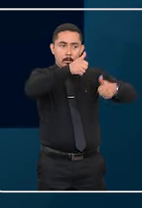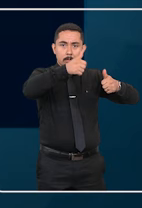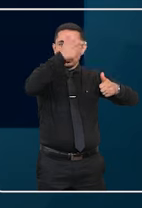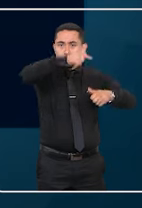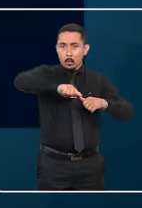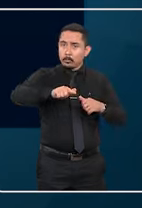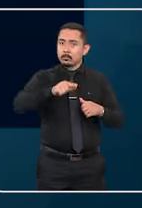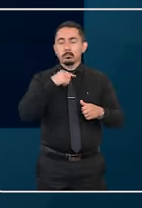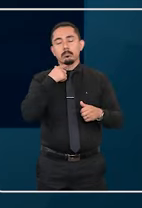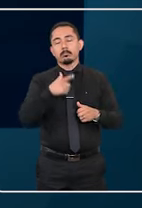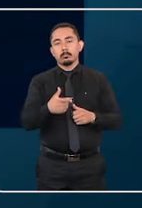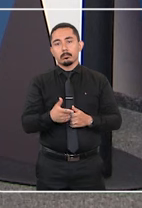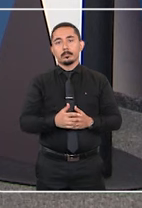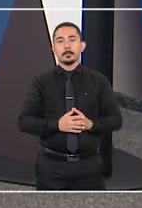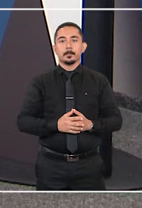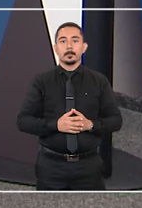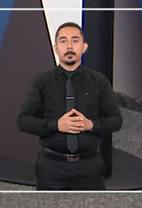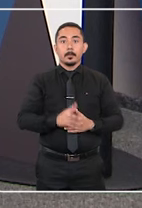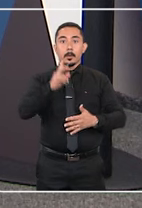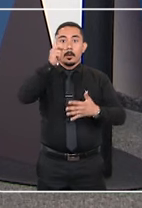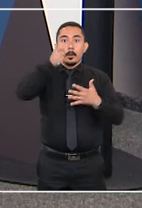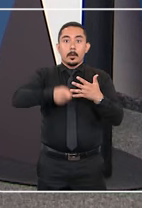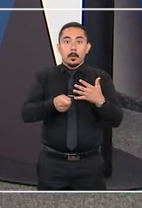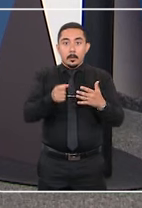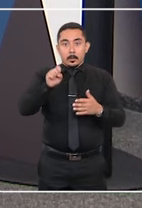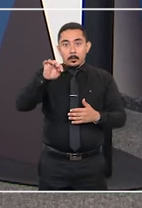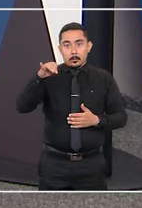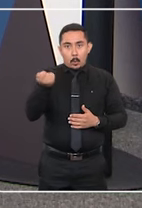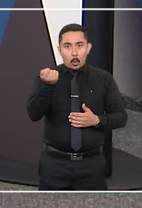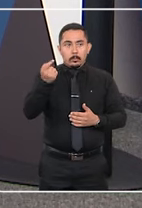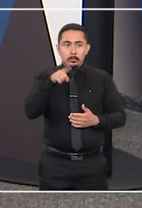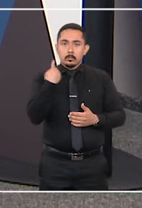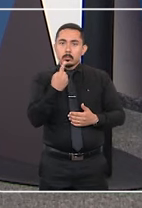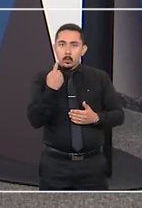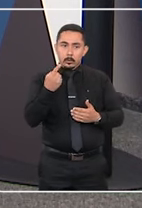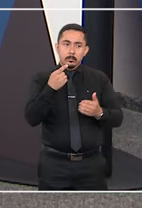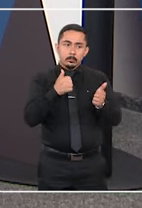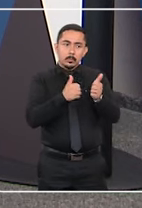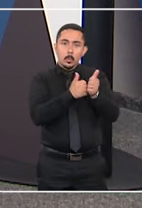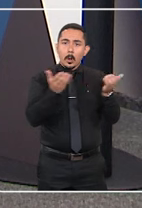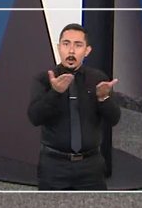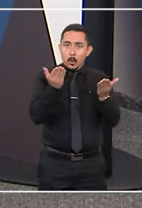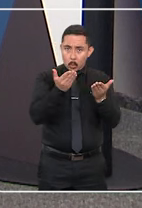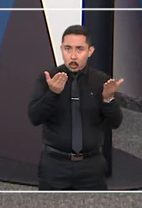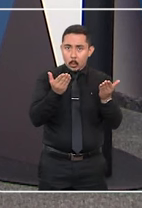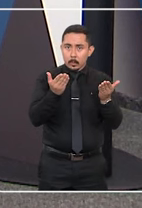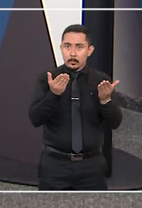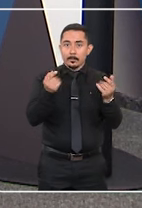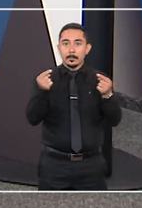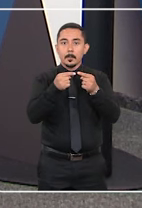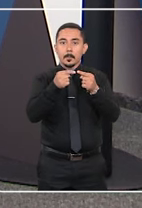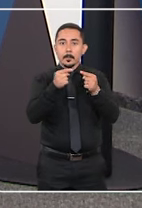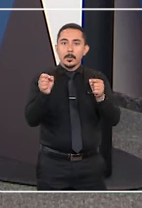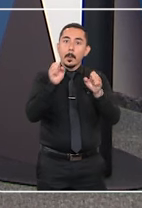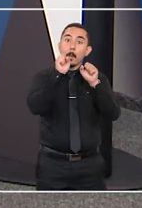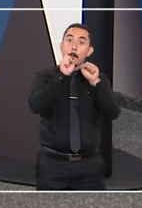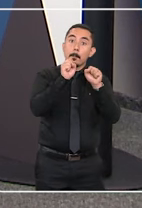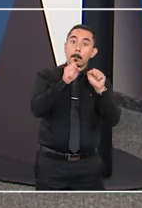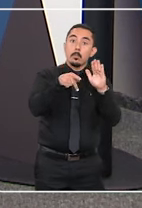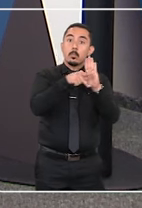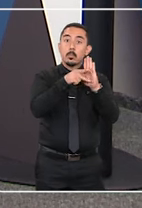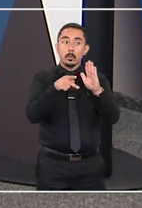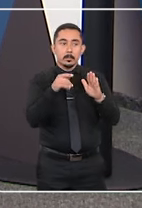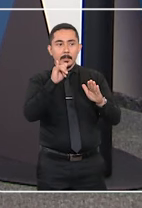outras fases do processo. Essa decisão do STJ que a gente acabou de acompanhar na reportagem trata da hipótese